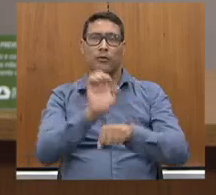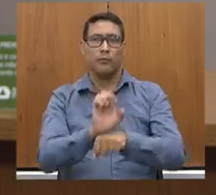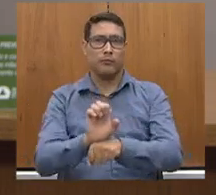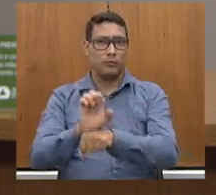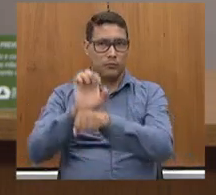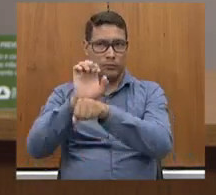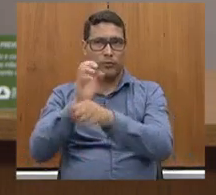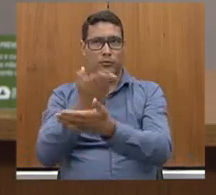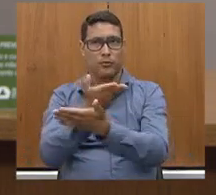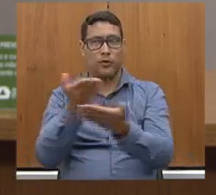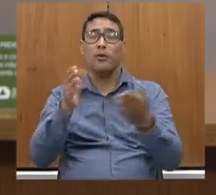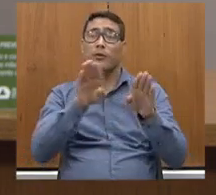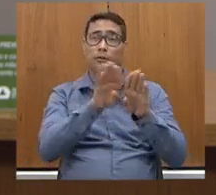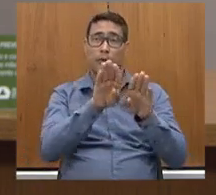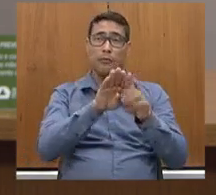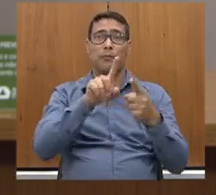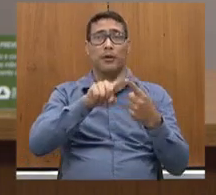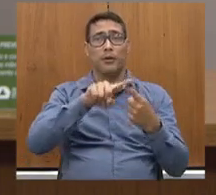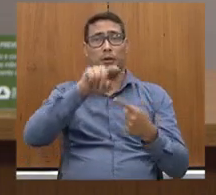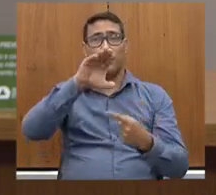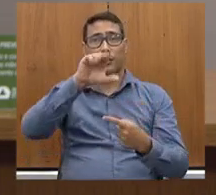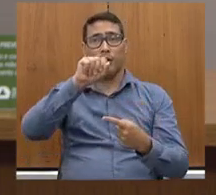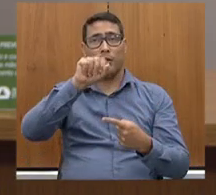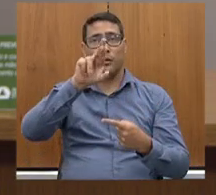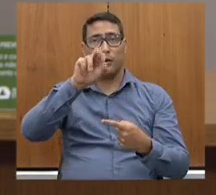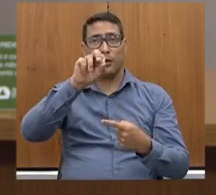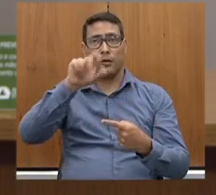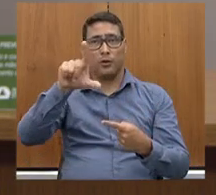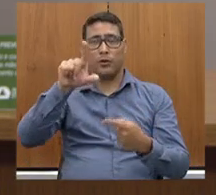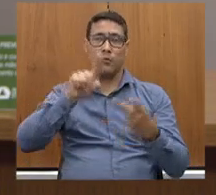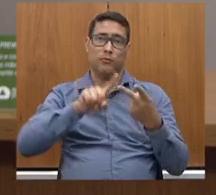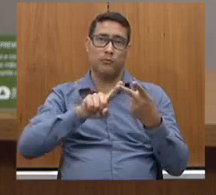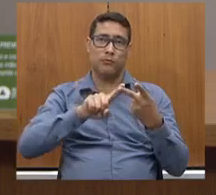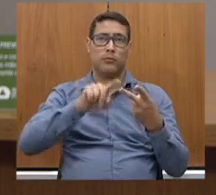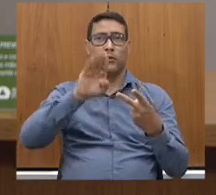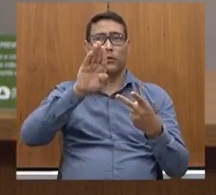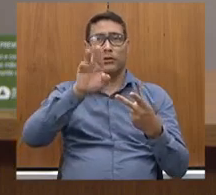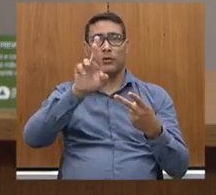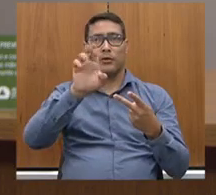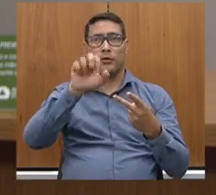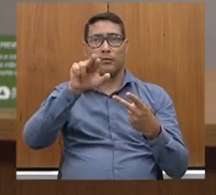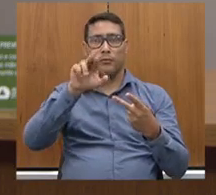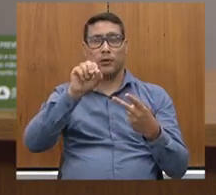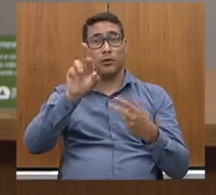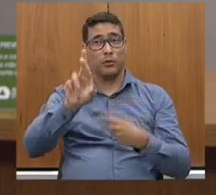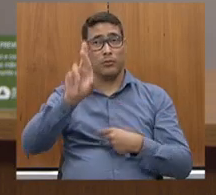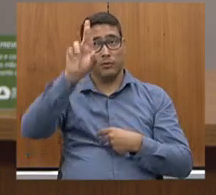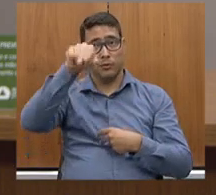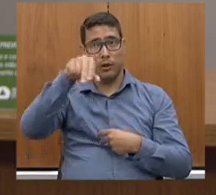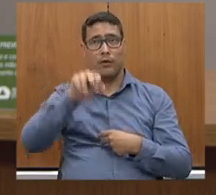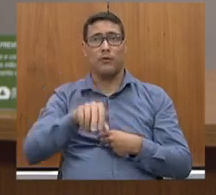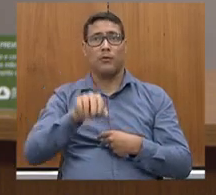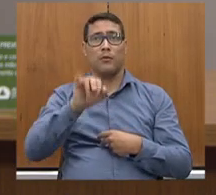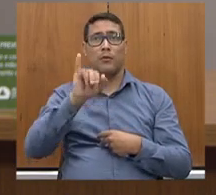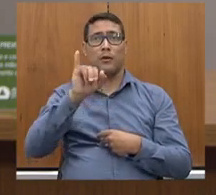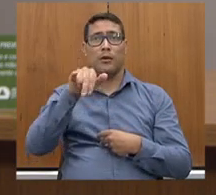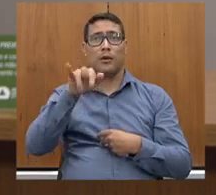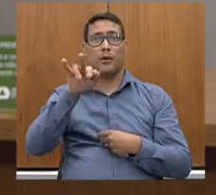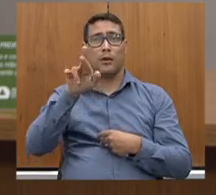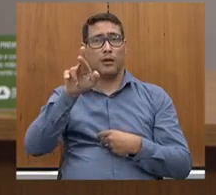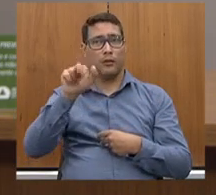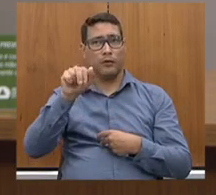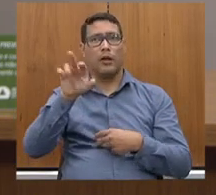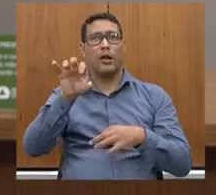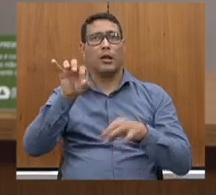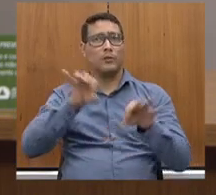e do Breno, cumprimento a todos aí da nossa infra. E aqui, minha palavra hoje